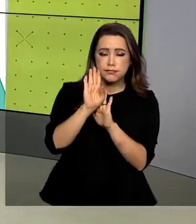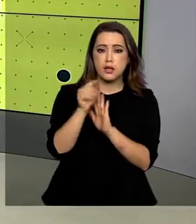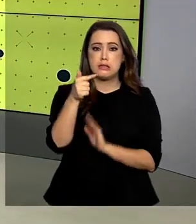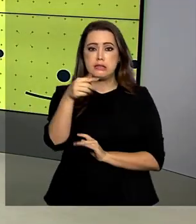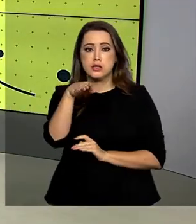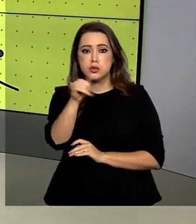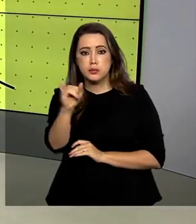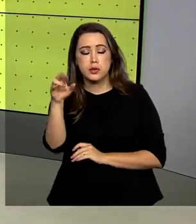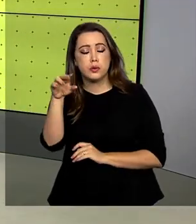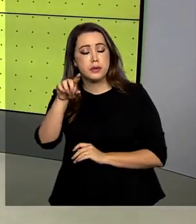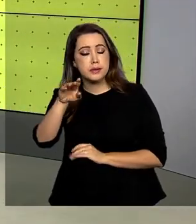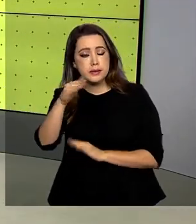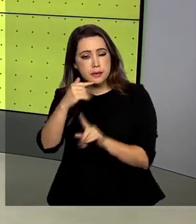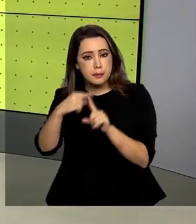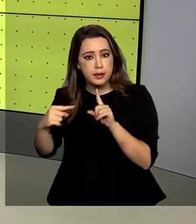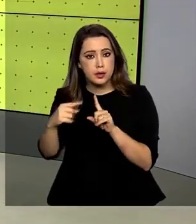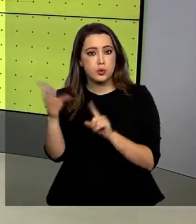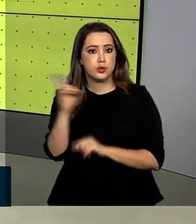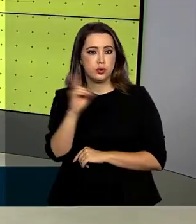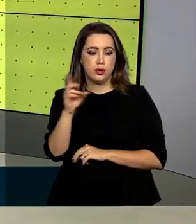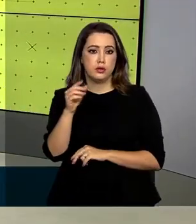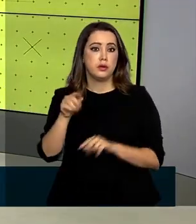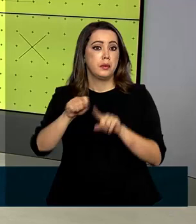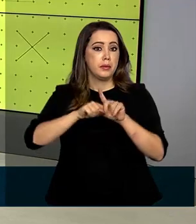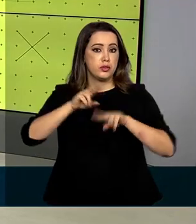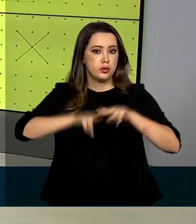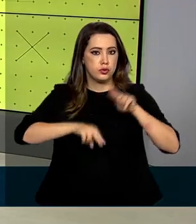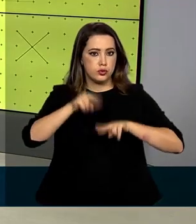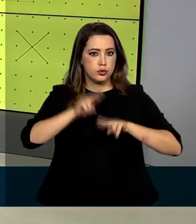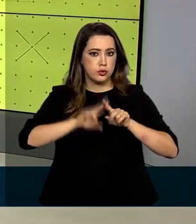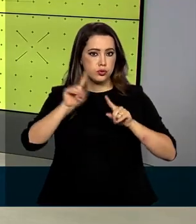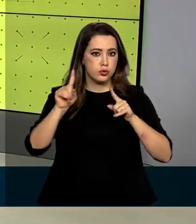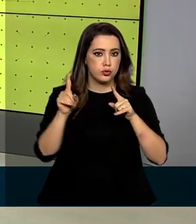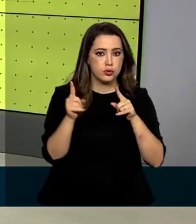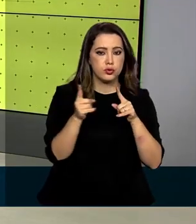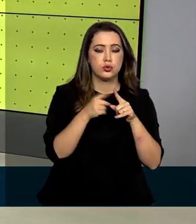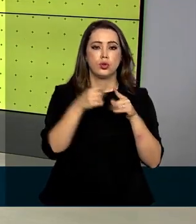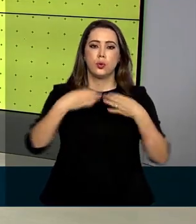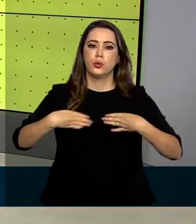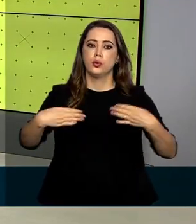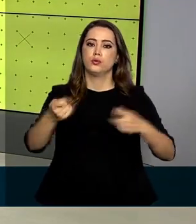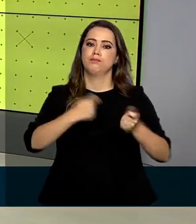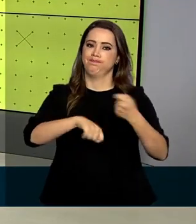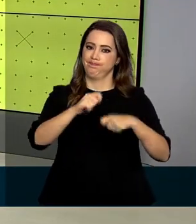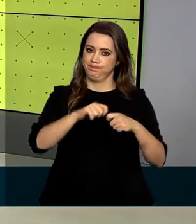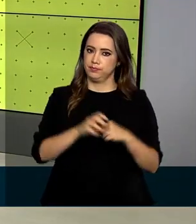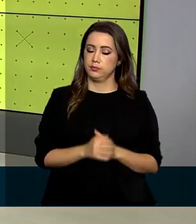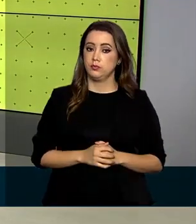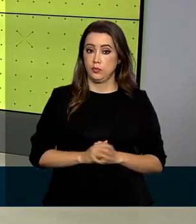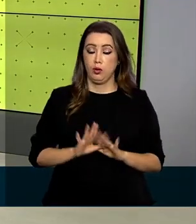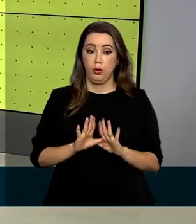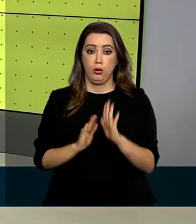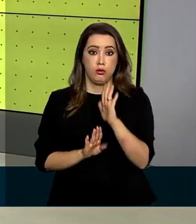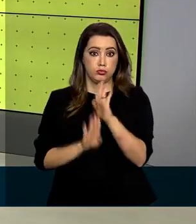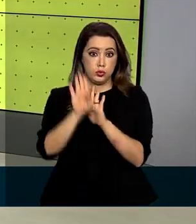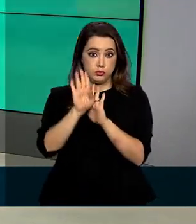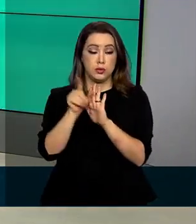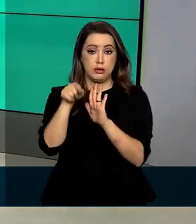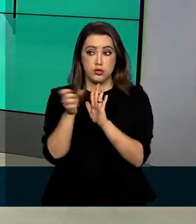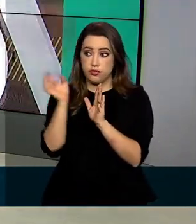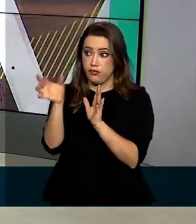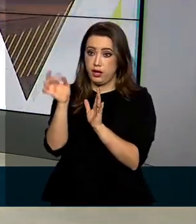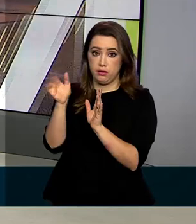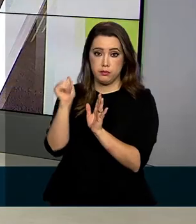bilhões e meio de dólares em junho, segundo dados divulgados agora há pouco pelo Ministério da Economia. O superávit é